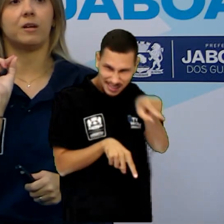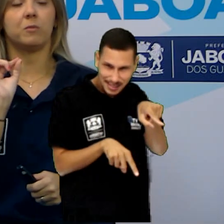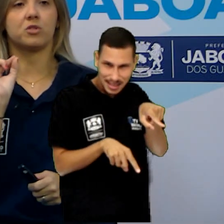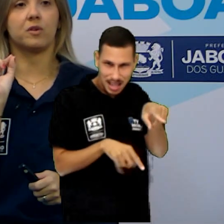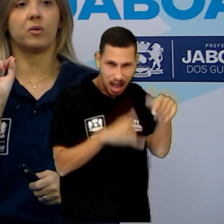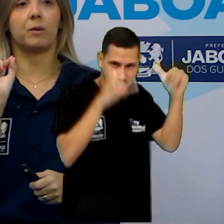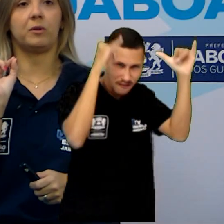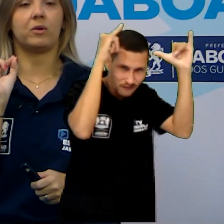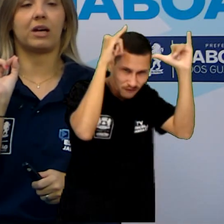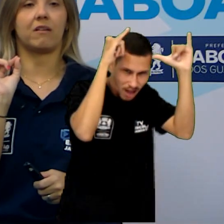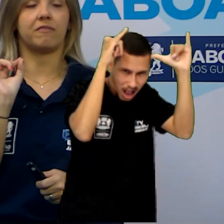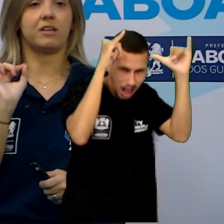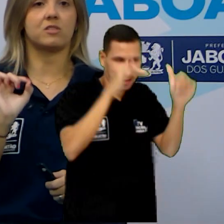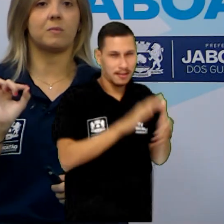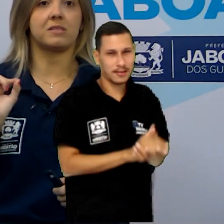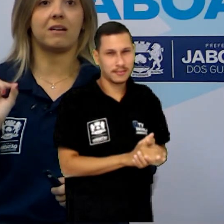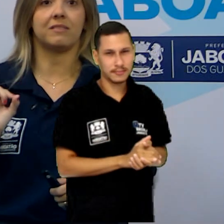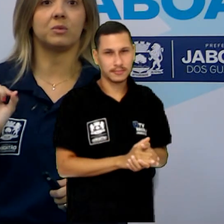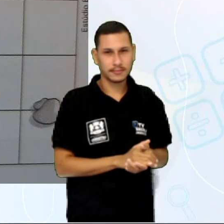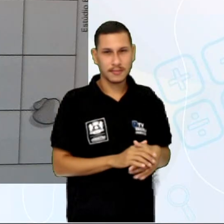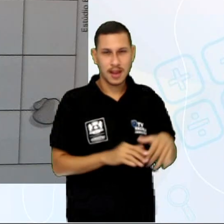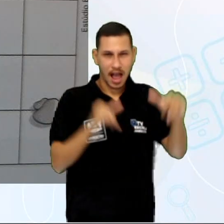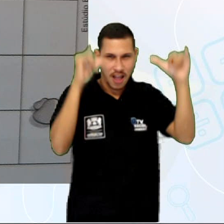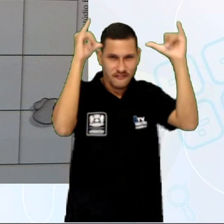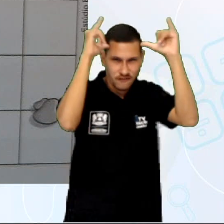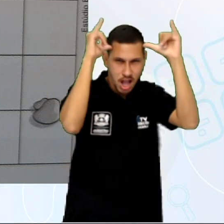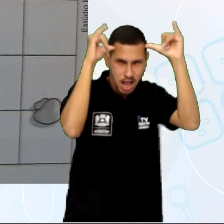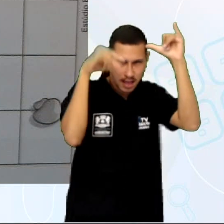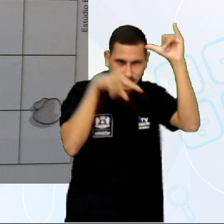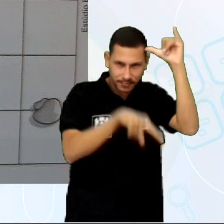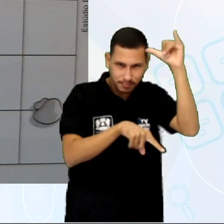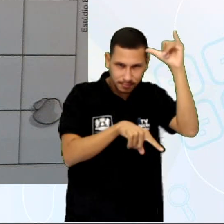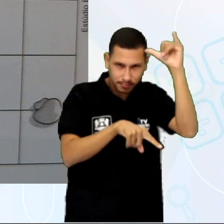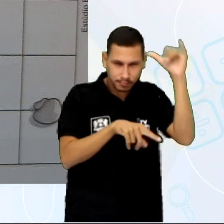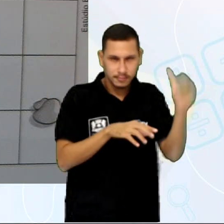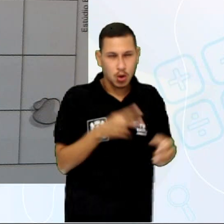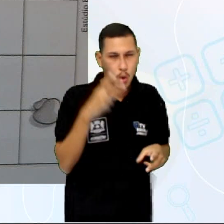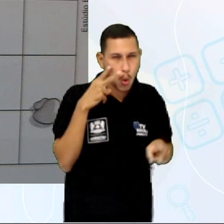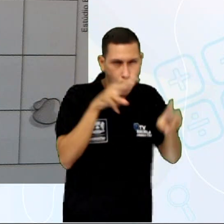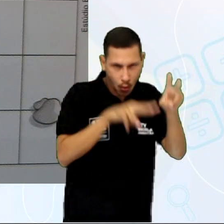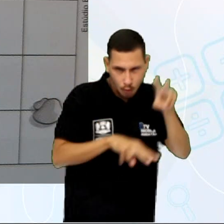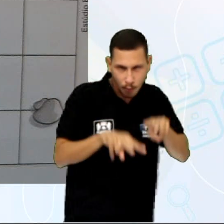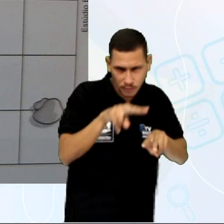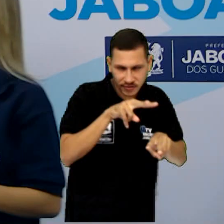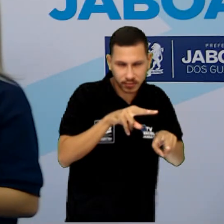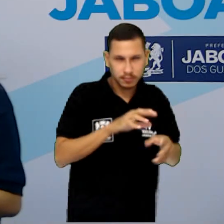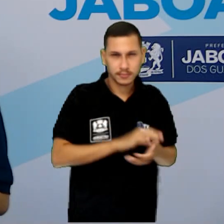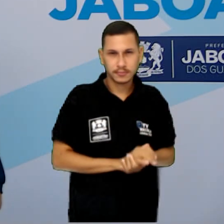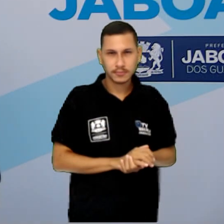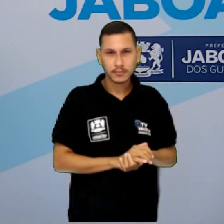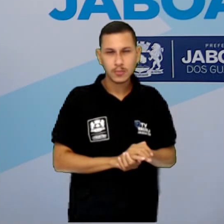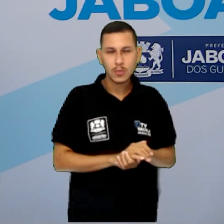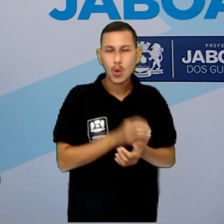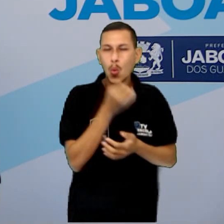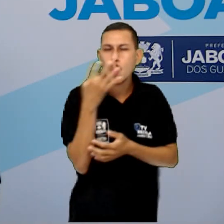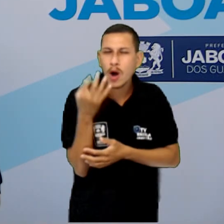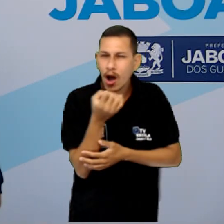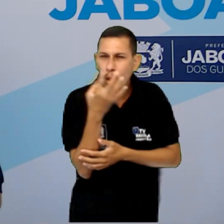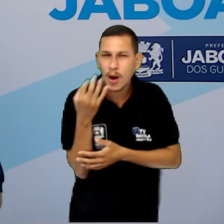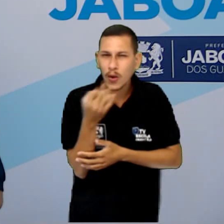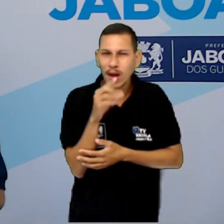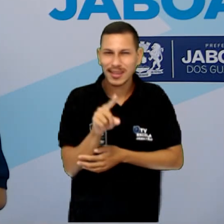Vamos ver o caminho que ela fez, observando as setinhas. Tá, Joaquim? Quantas setinhas ela